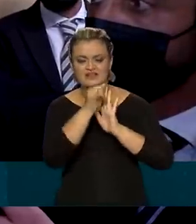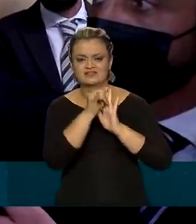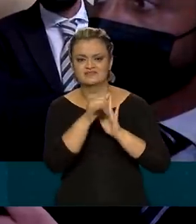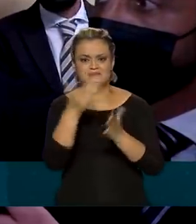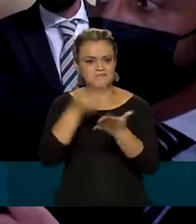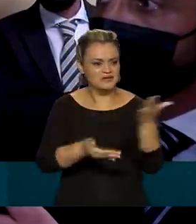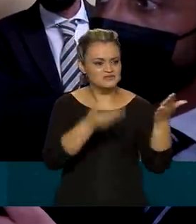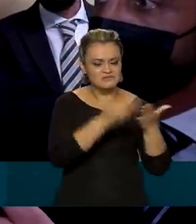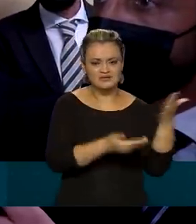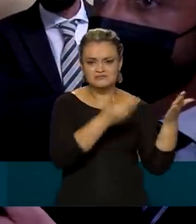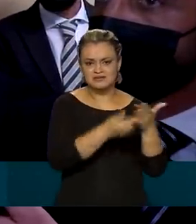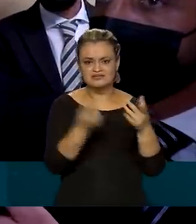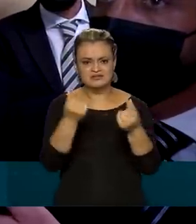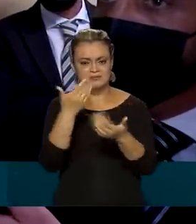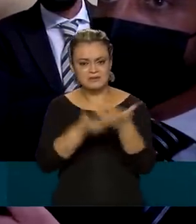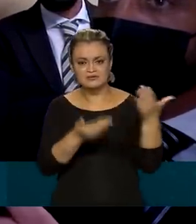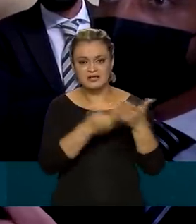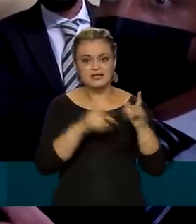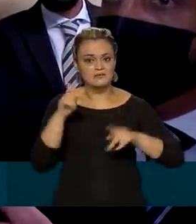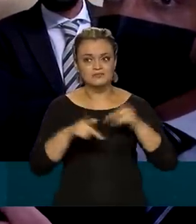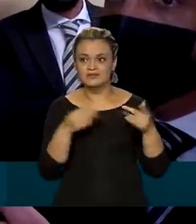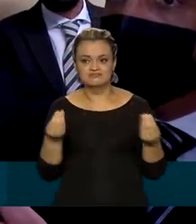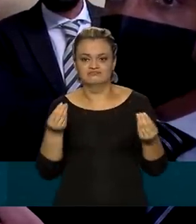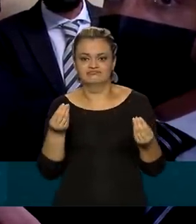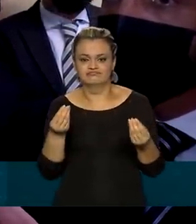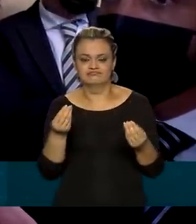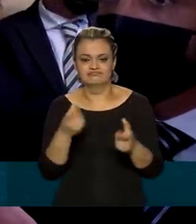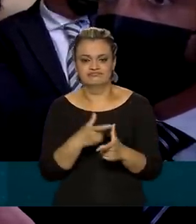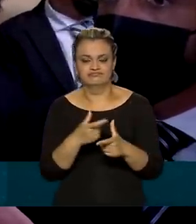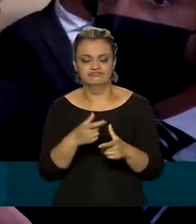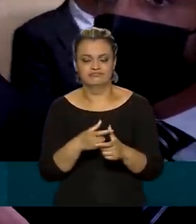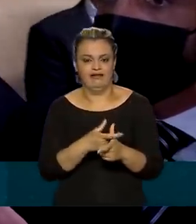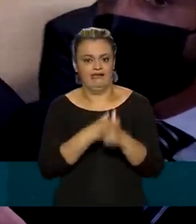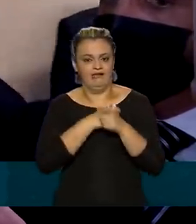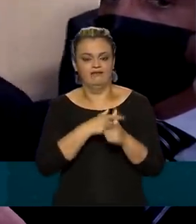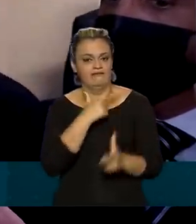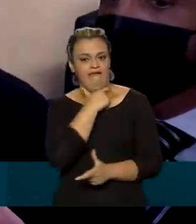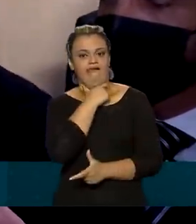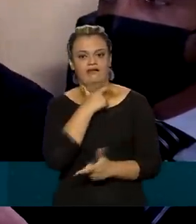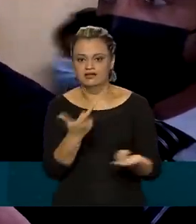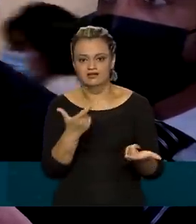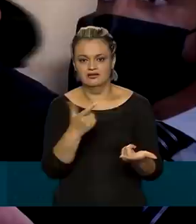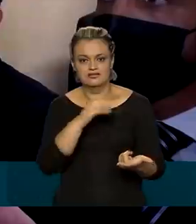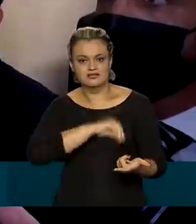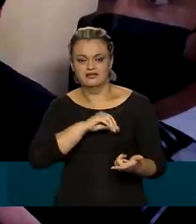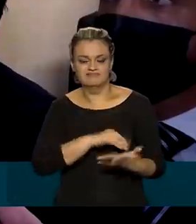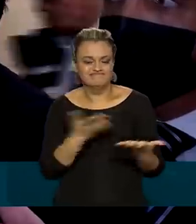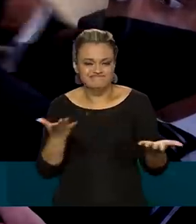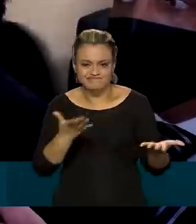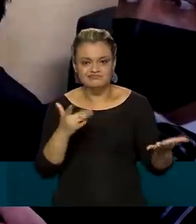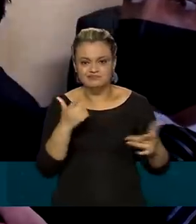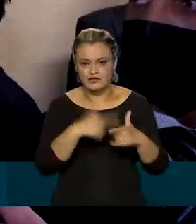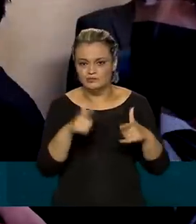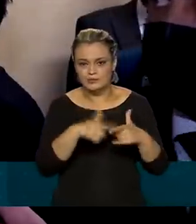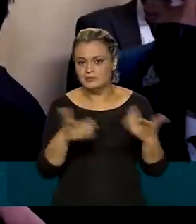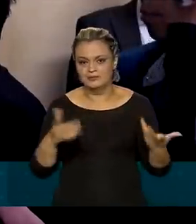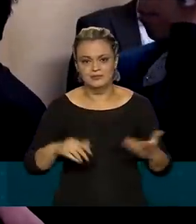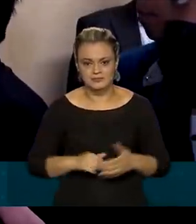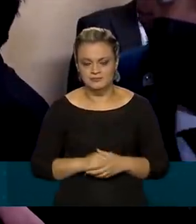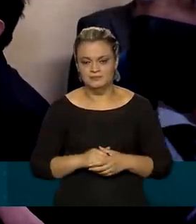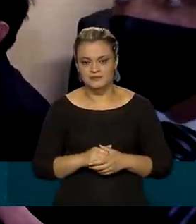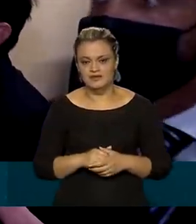perde o poder aquisitivo. E a população não está com o salário preservado ao longo dos últimos anos.